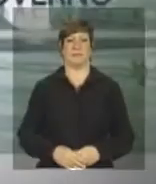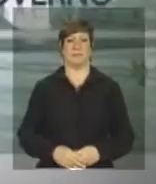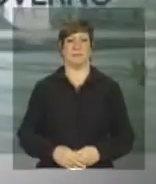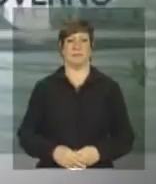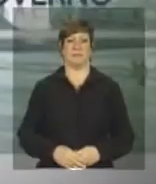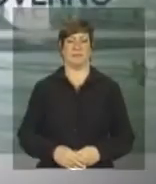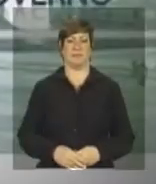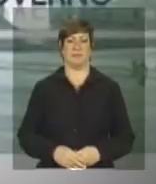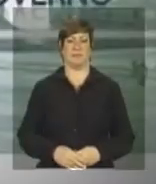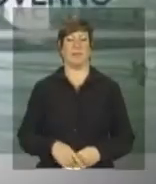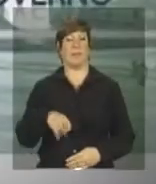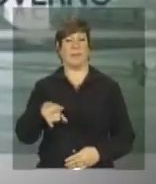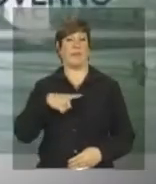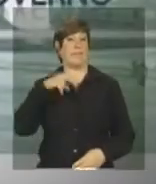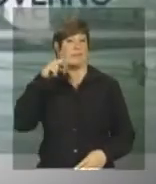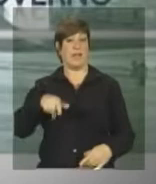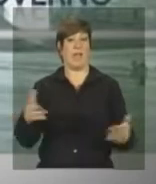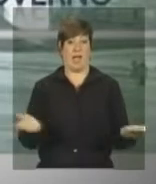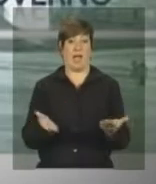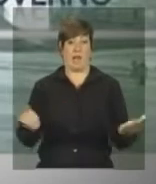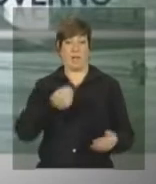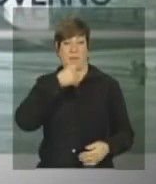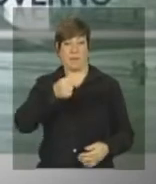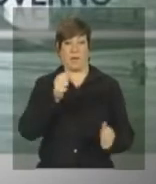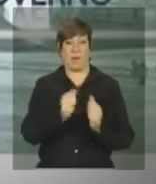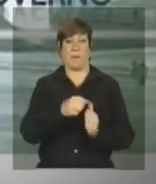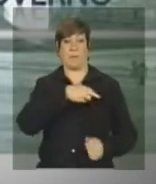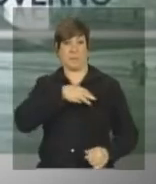acompanhou a entrevista